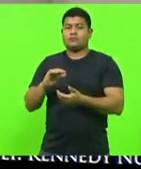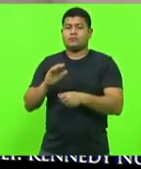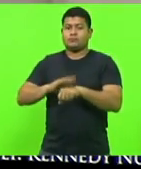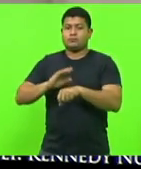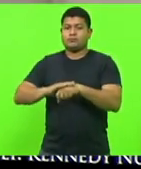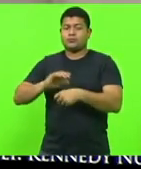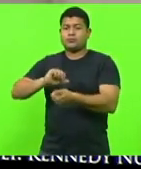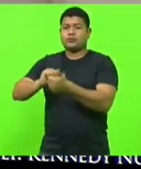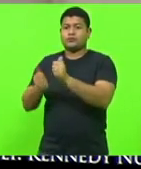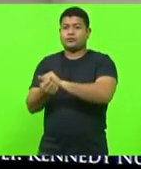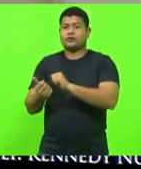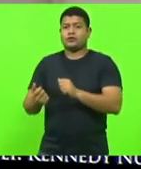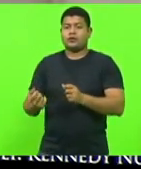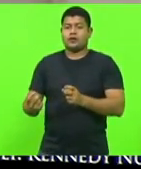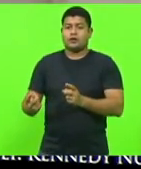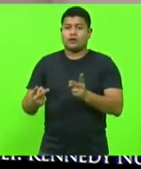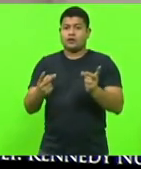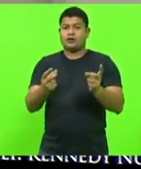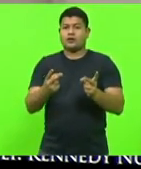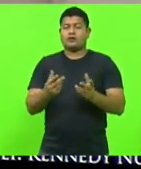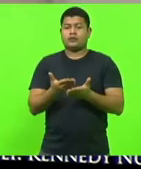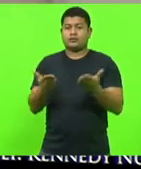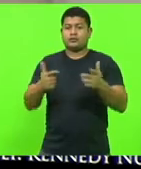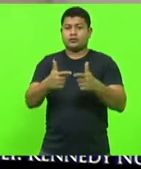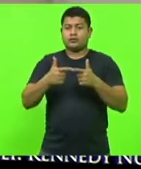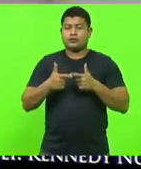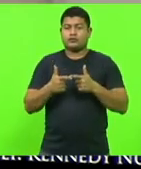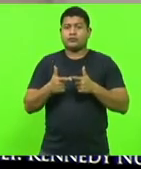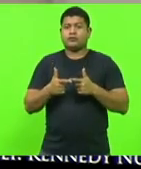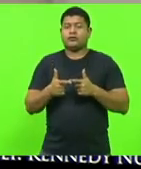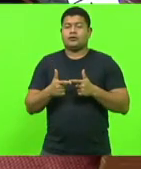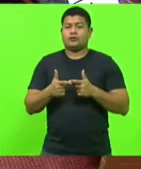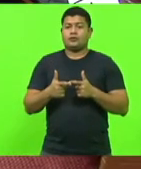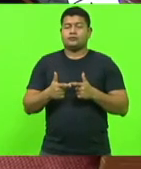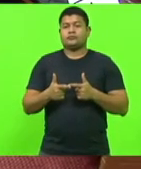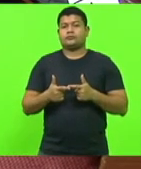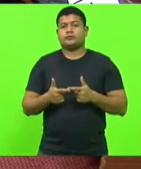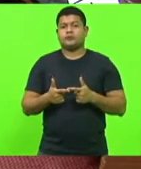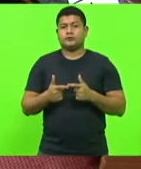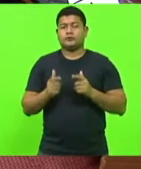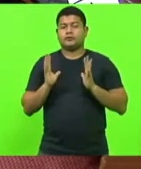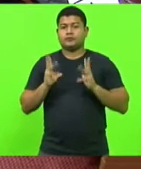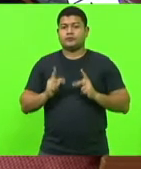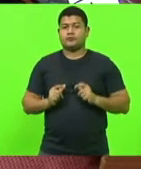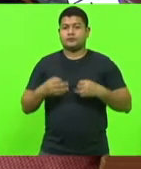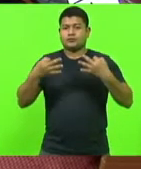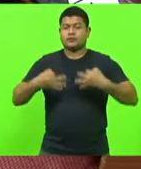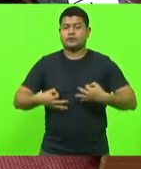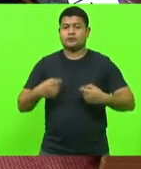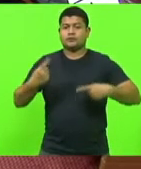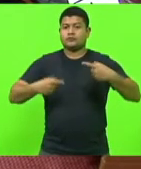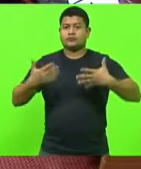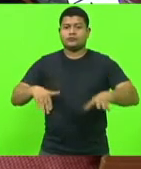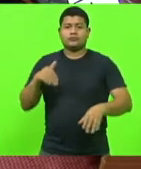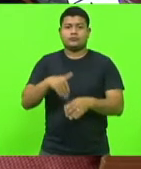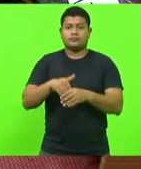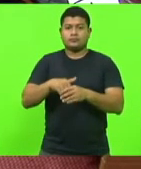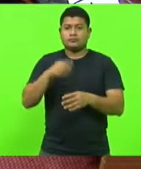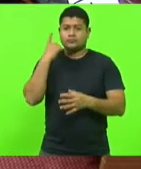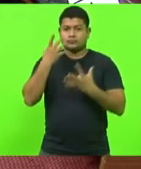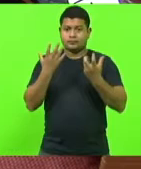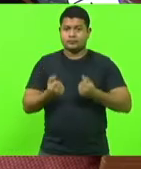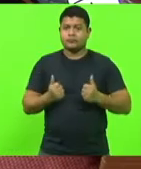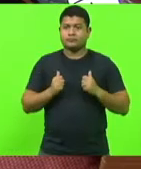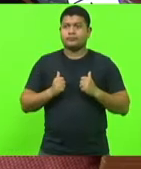na cozinha que tenha alvará sanitário vigente. Em discussão. Não havendo quem queira discutir em votação, deputados que